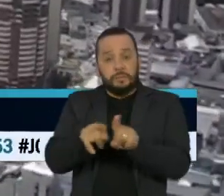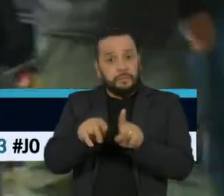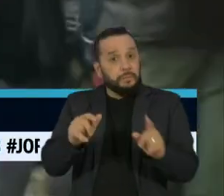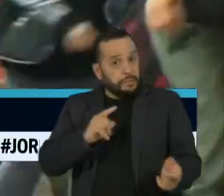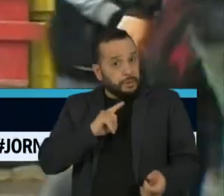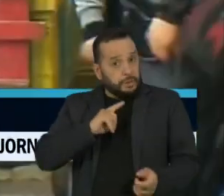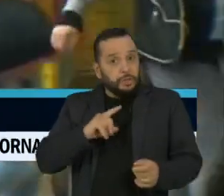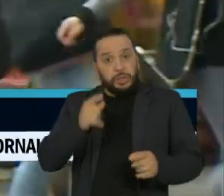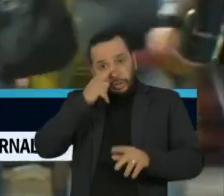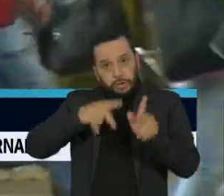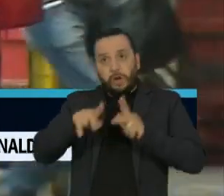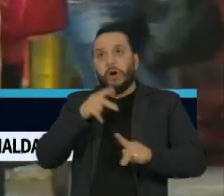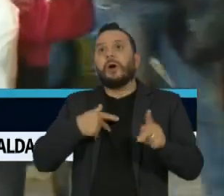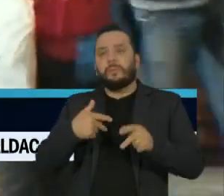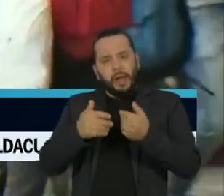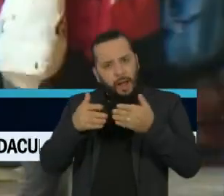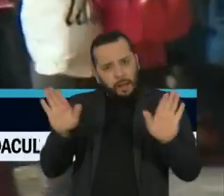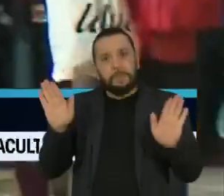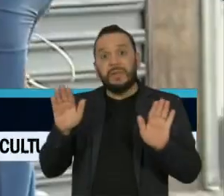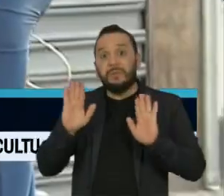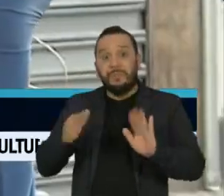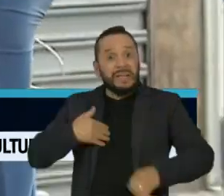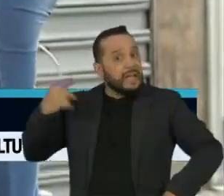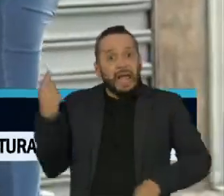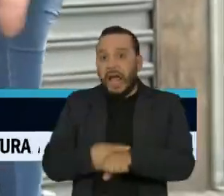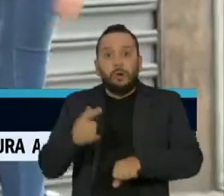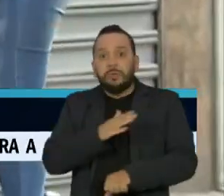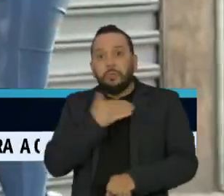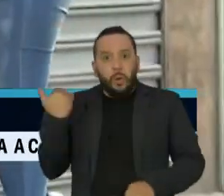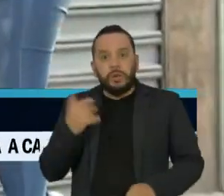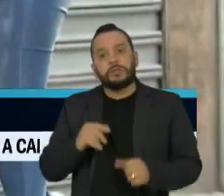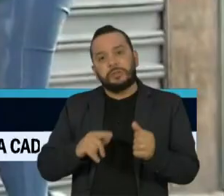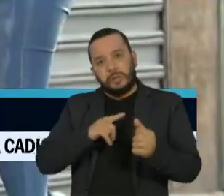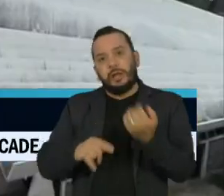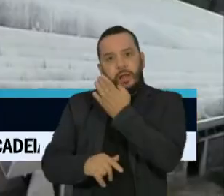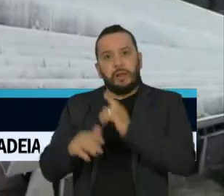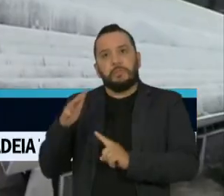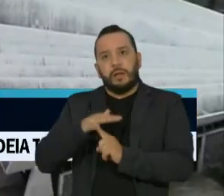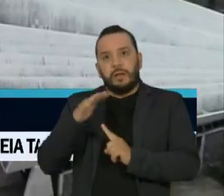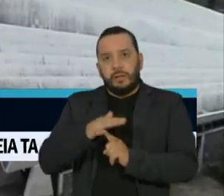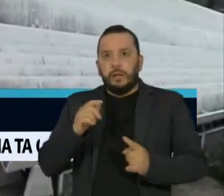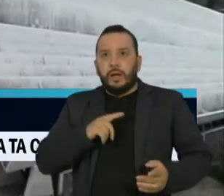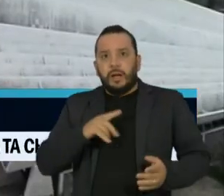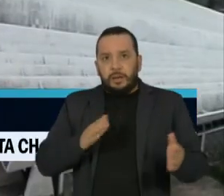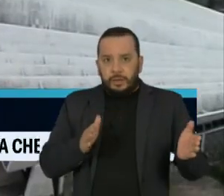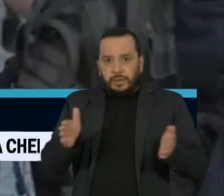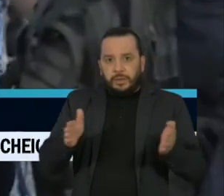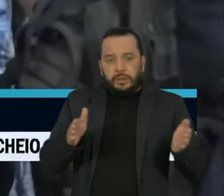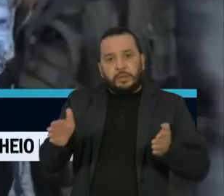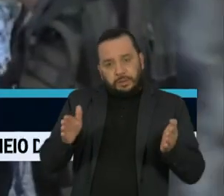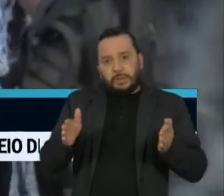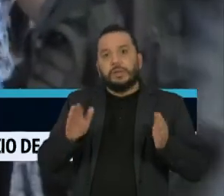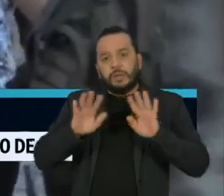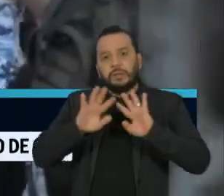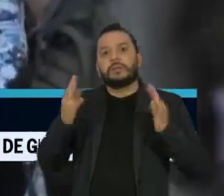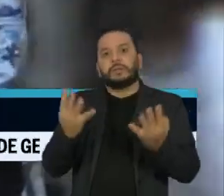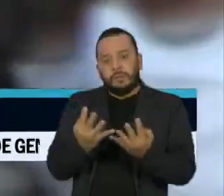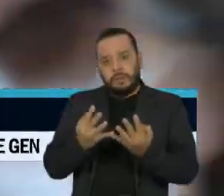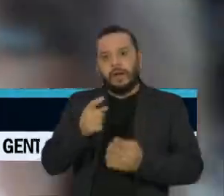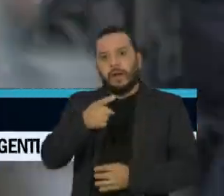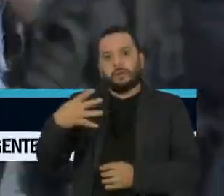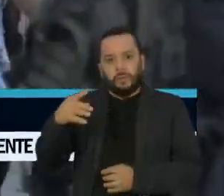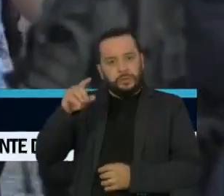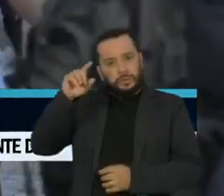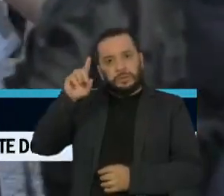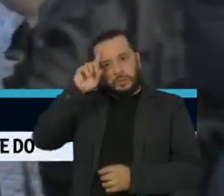mesmo com recorde de mortes de covid-19. A quarentena restritiva durou 14 dias em sete regiões do estado.